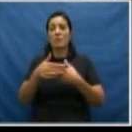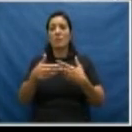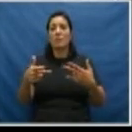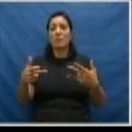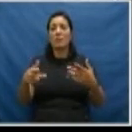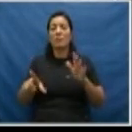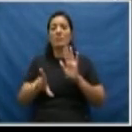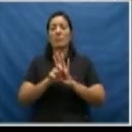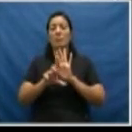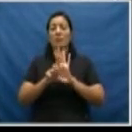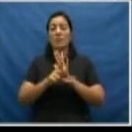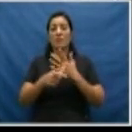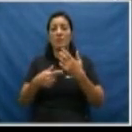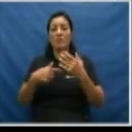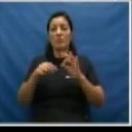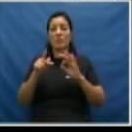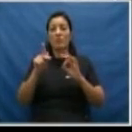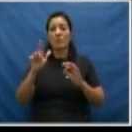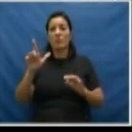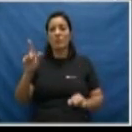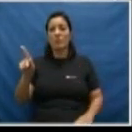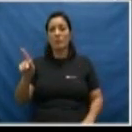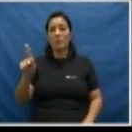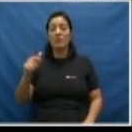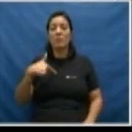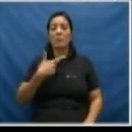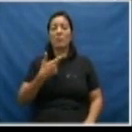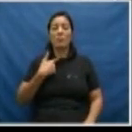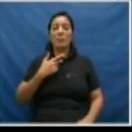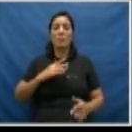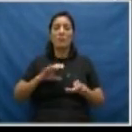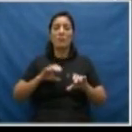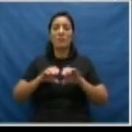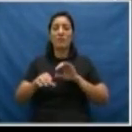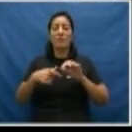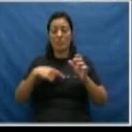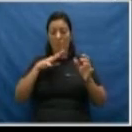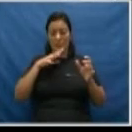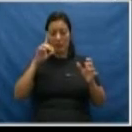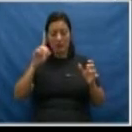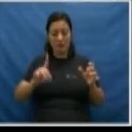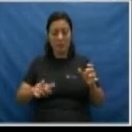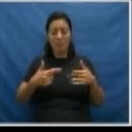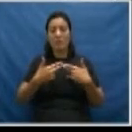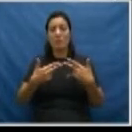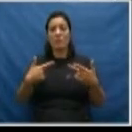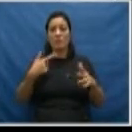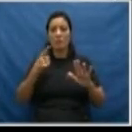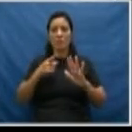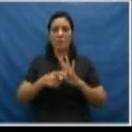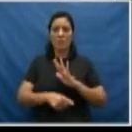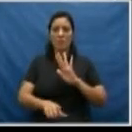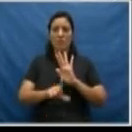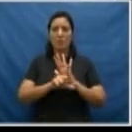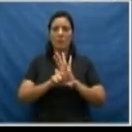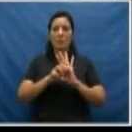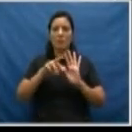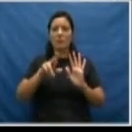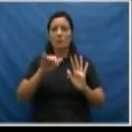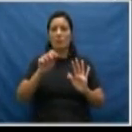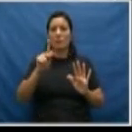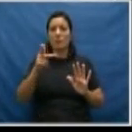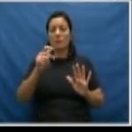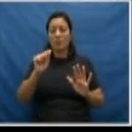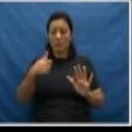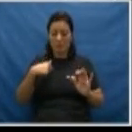valer dessa lei. As promotoras legais, quando formadas, conhecendo dos direitos, conhecendo profundamente a Lei Maria da Penha, podem